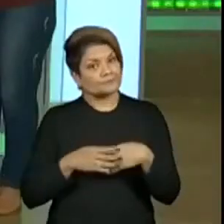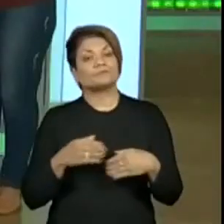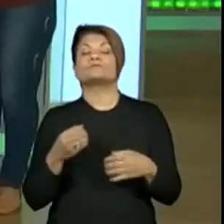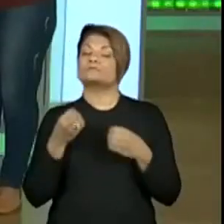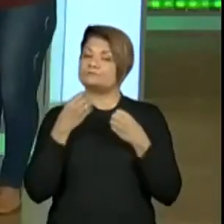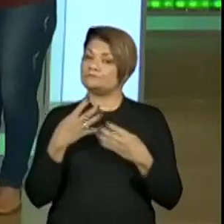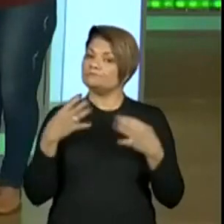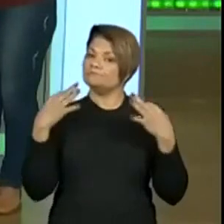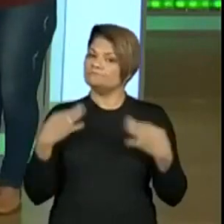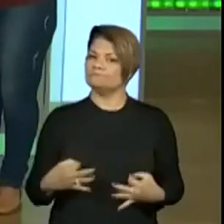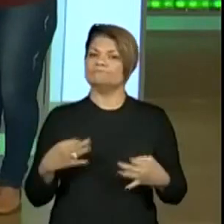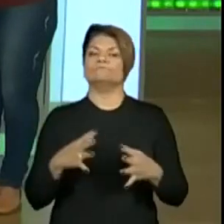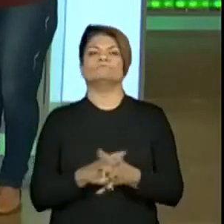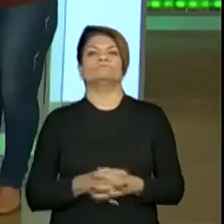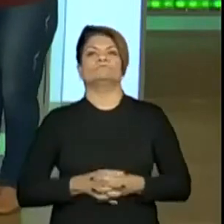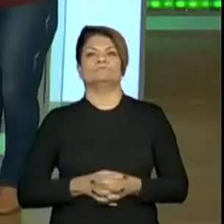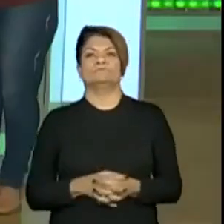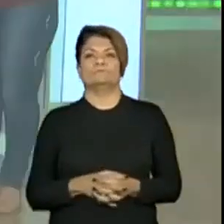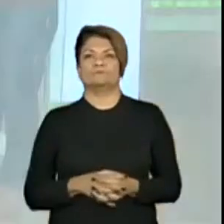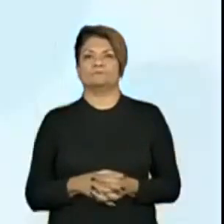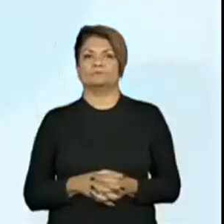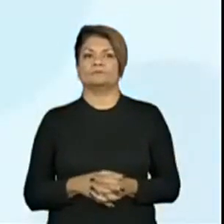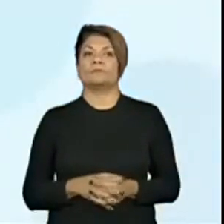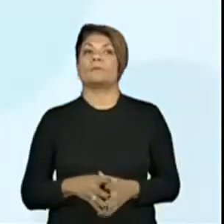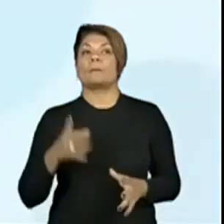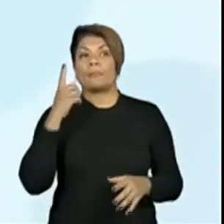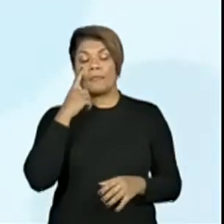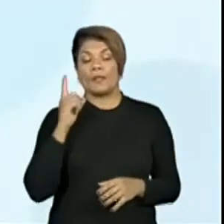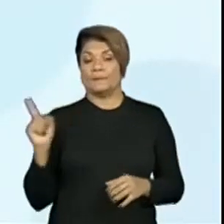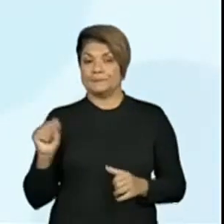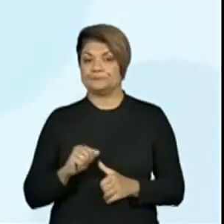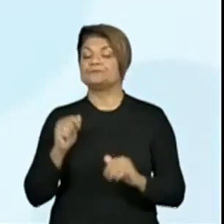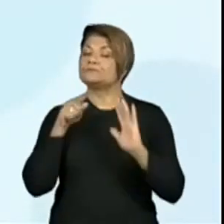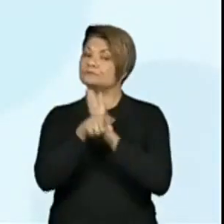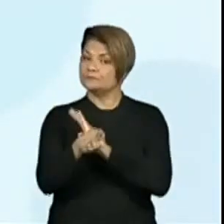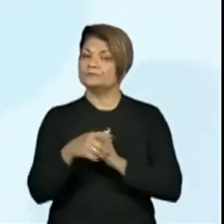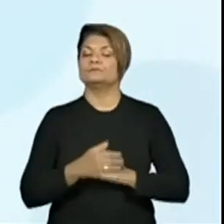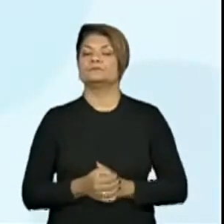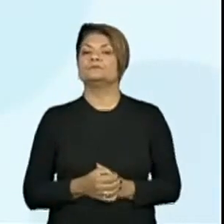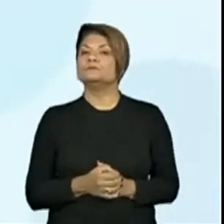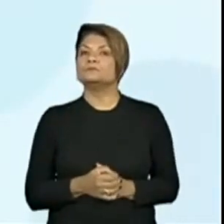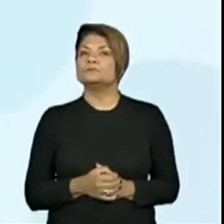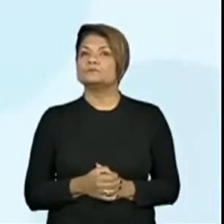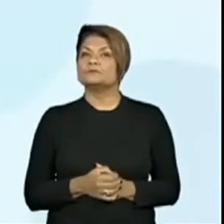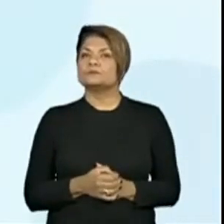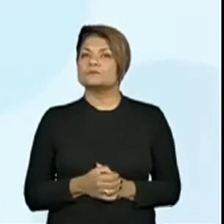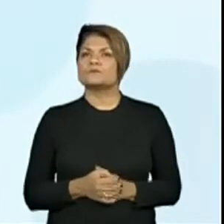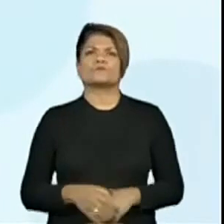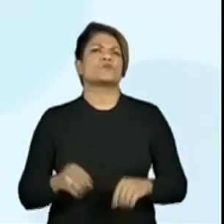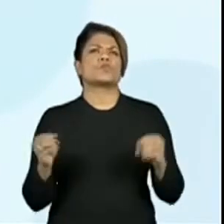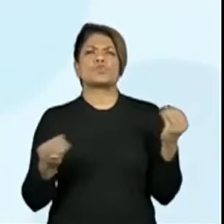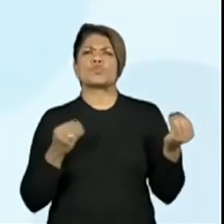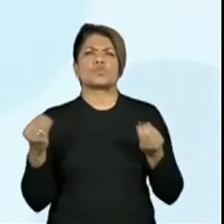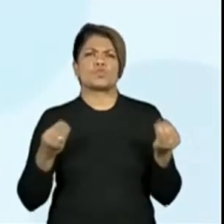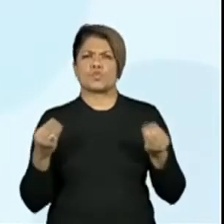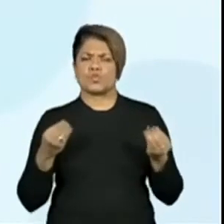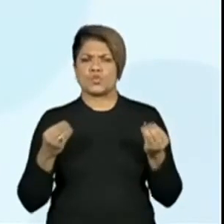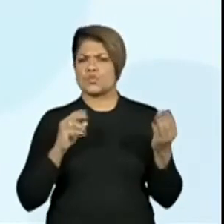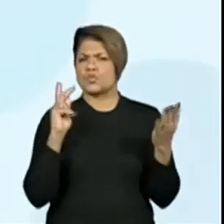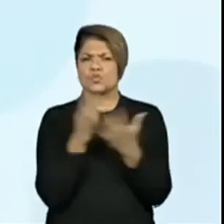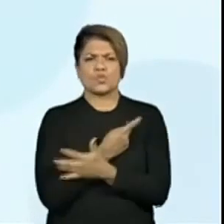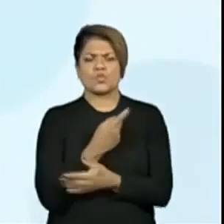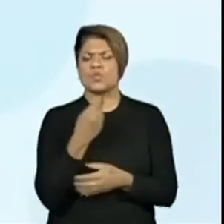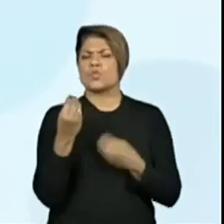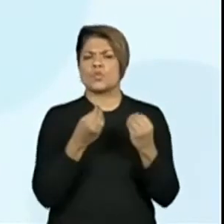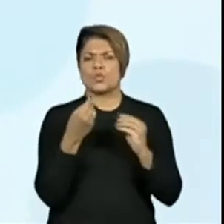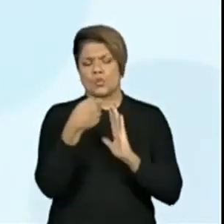Então, vamos lá. Olha só, e aí eu já ponho a pergunta que o nosso amiguinho colocou ali. De que forma deve acontecer a